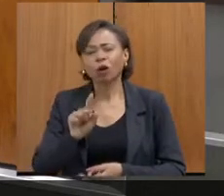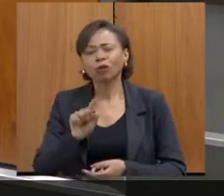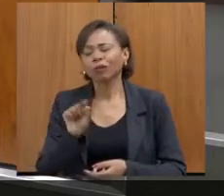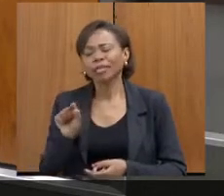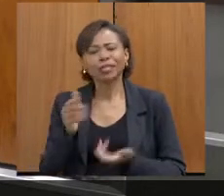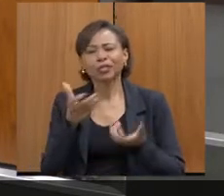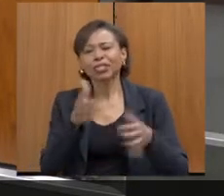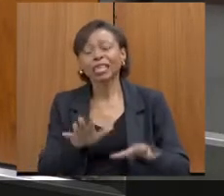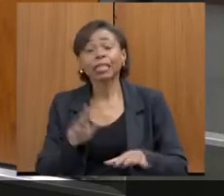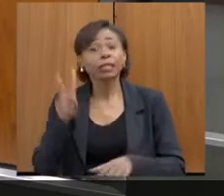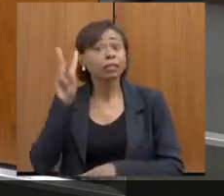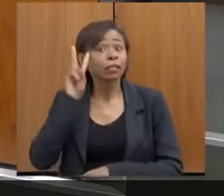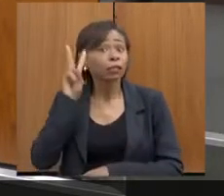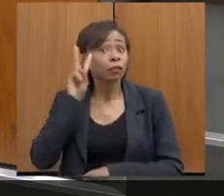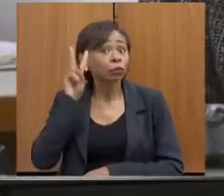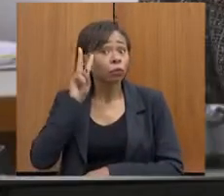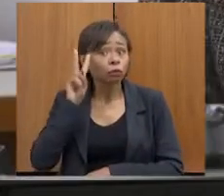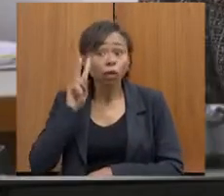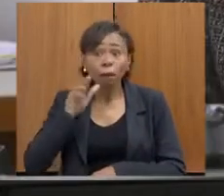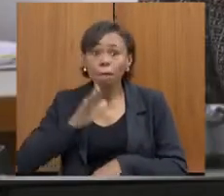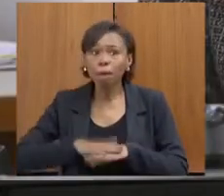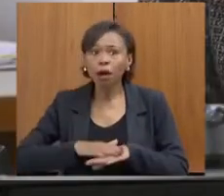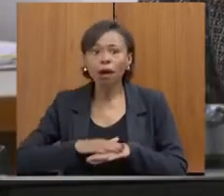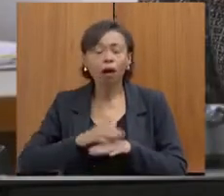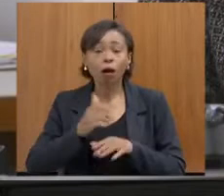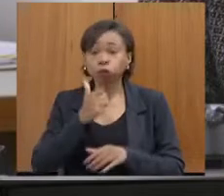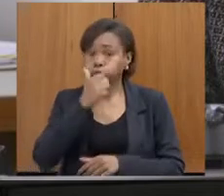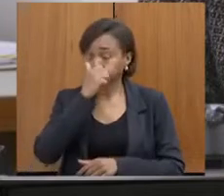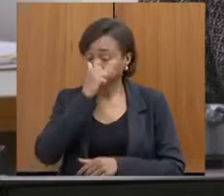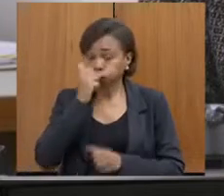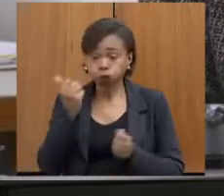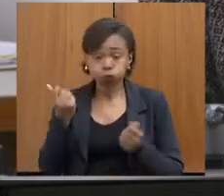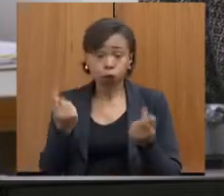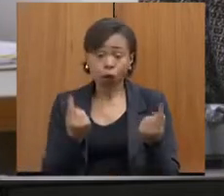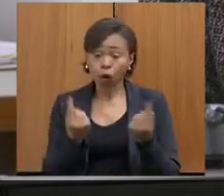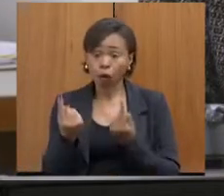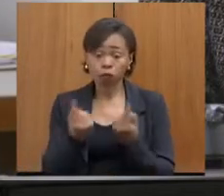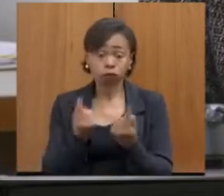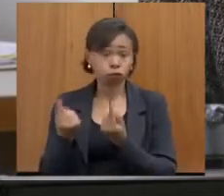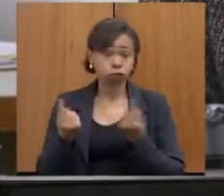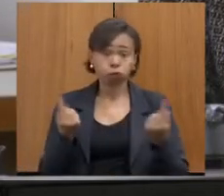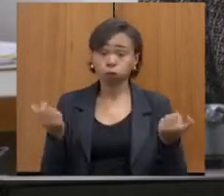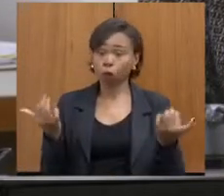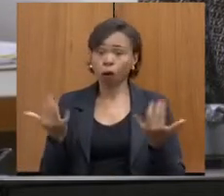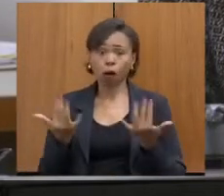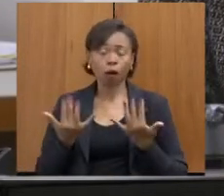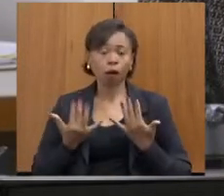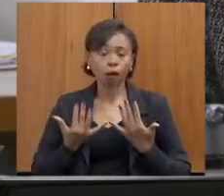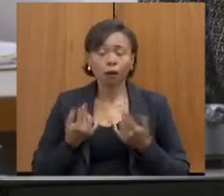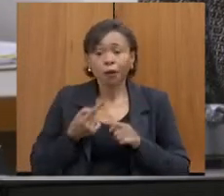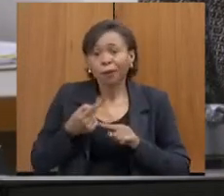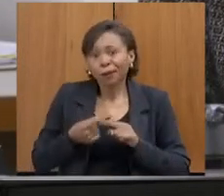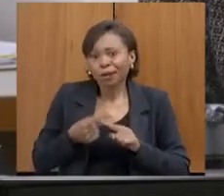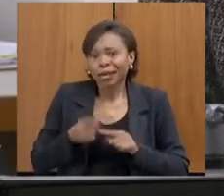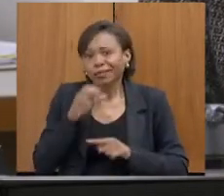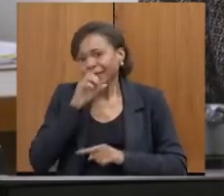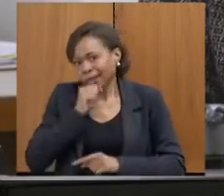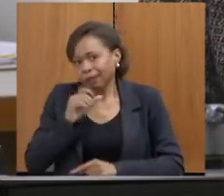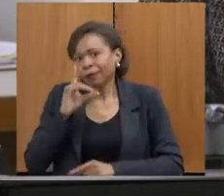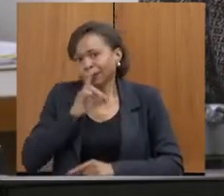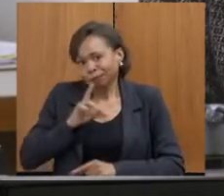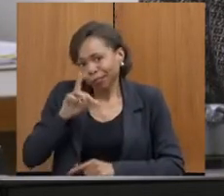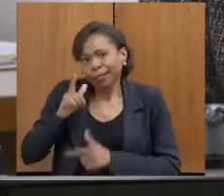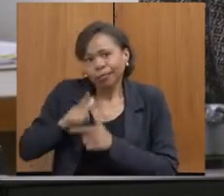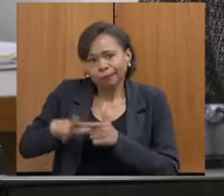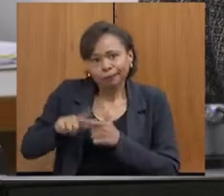tumultuado, porque tem uma demanda reprimida toda do final de semana. Então, gente percebe que eu acho que, não sei,